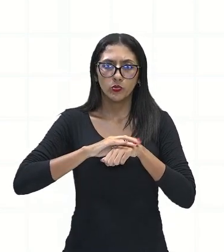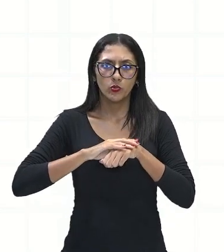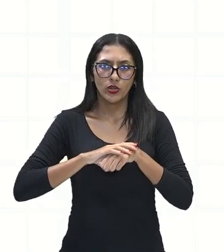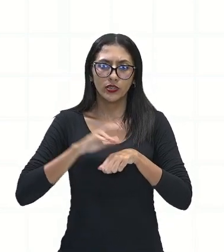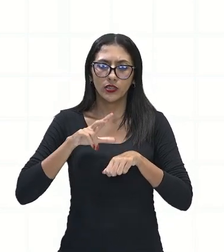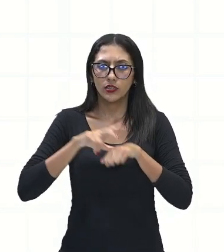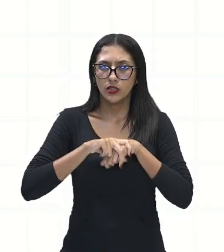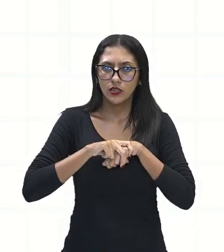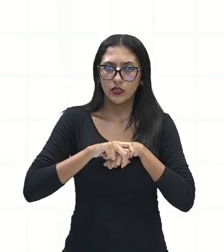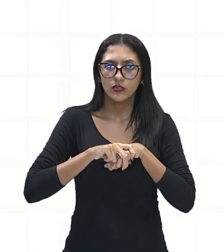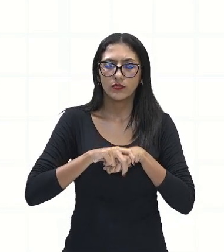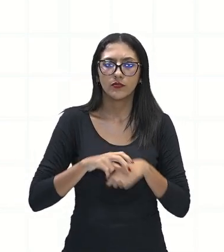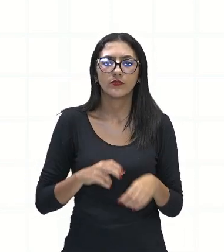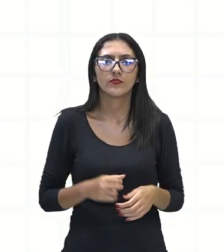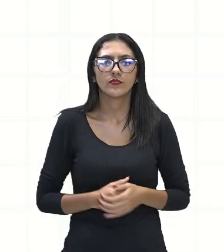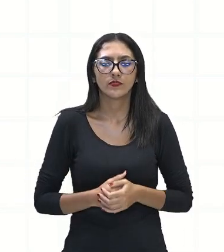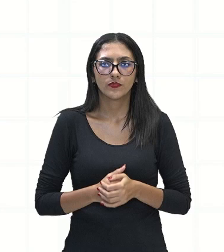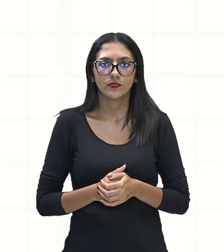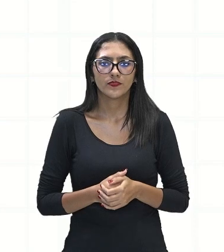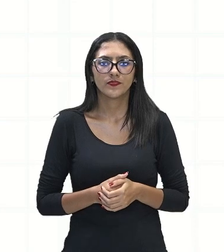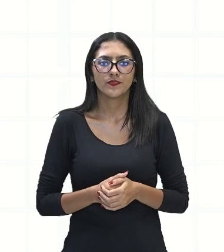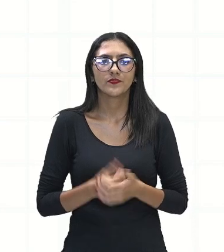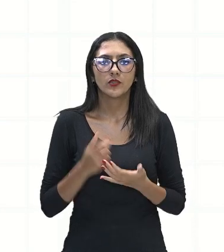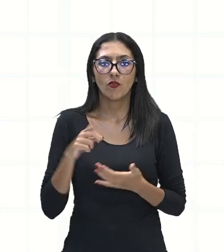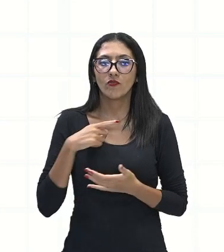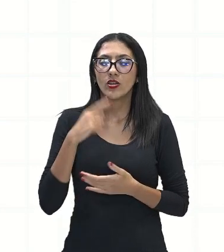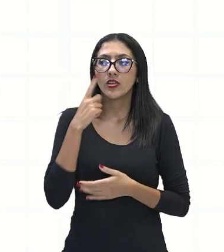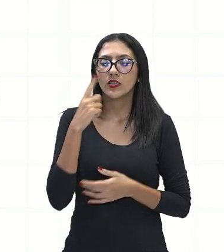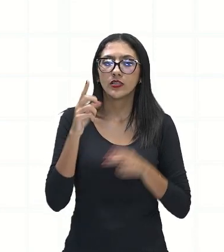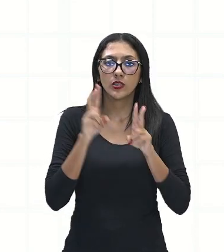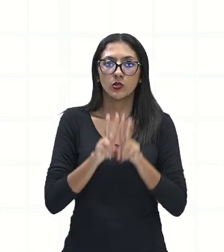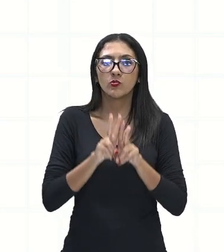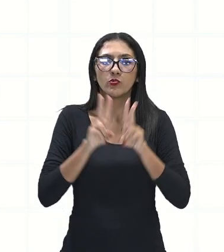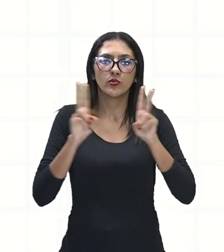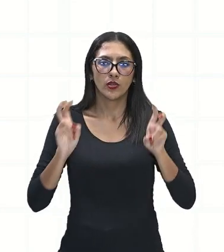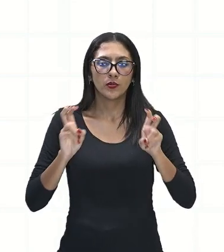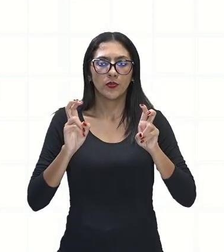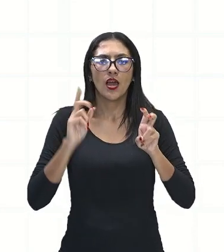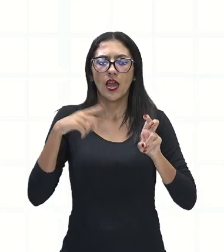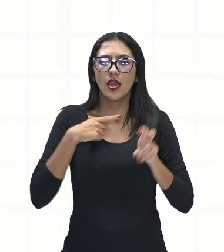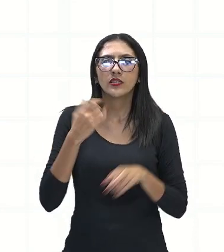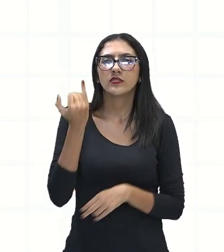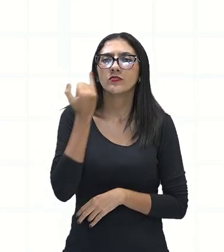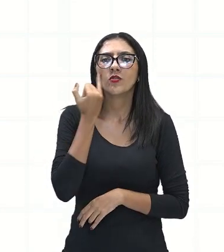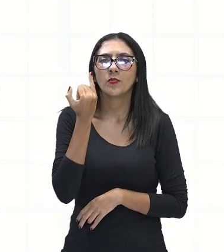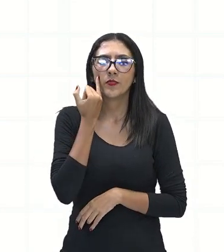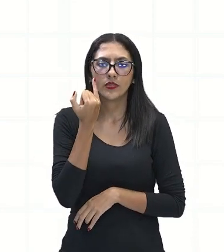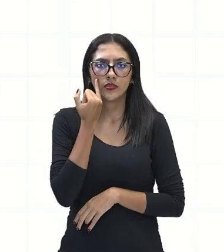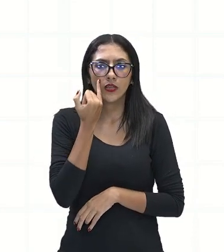o título de uma notícia. Então, a notícia, ela se enquadra